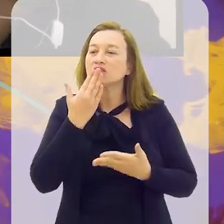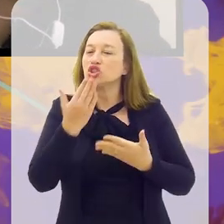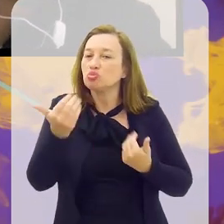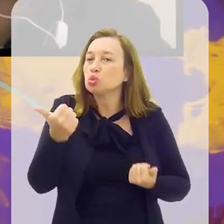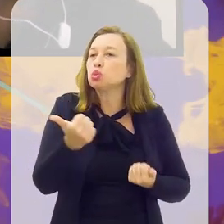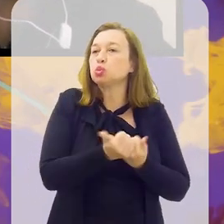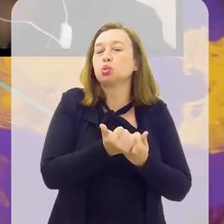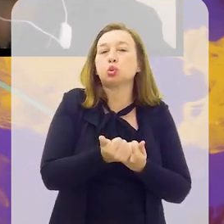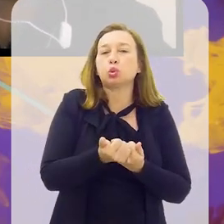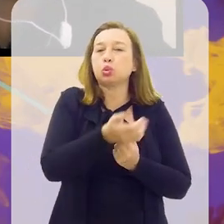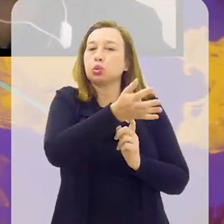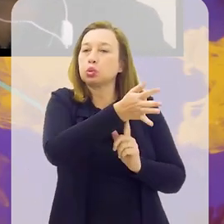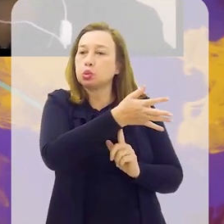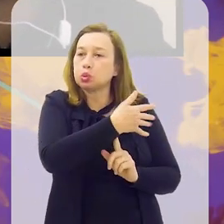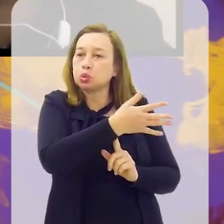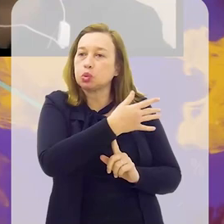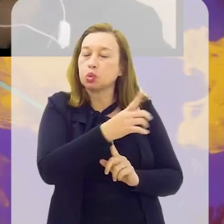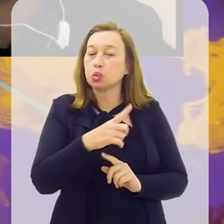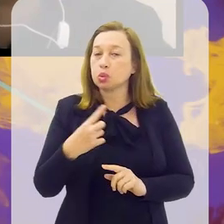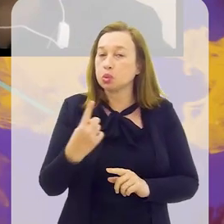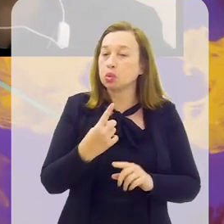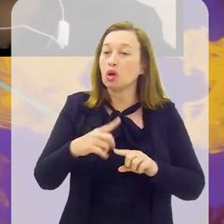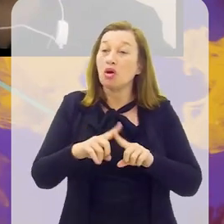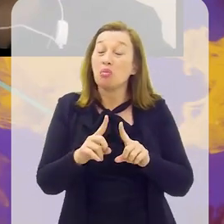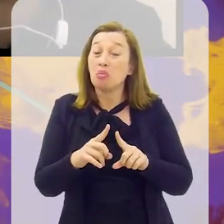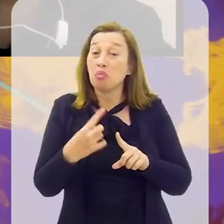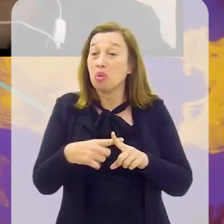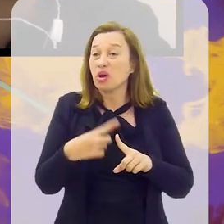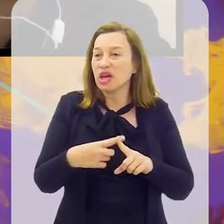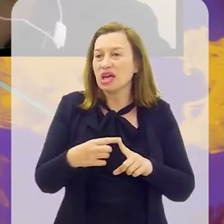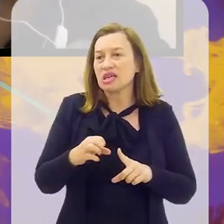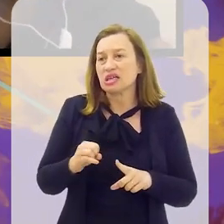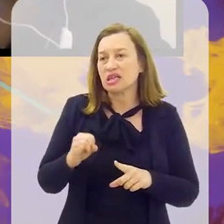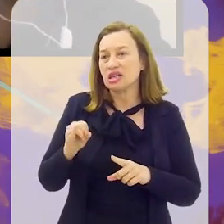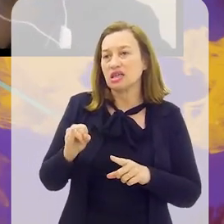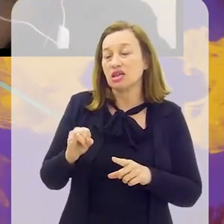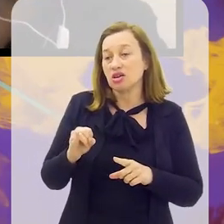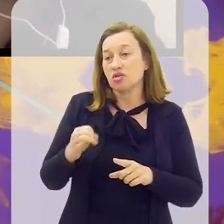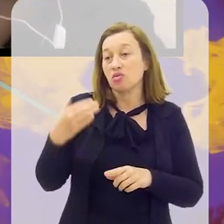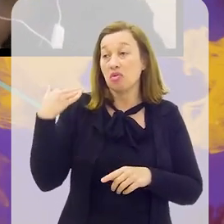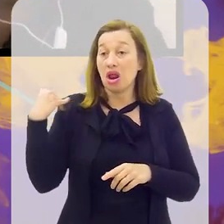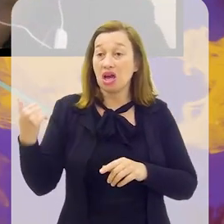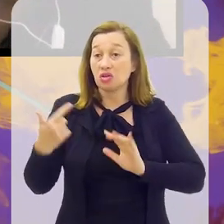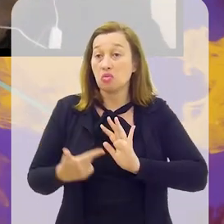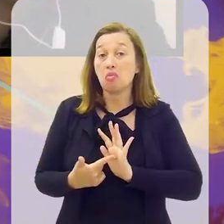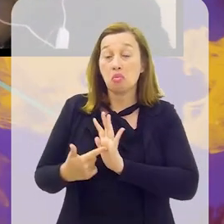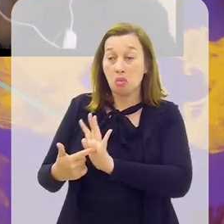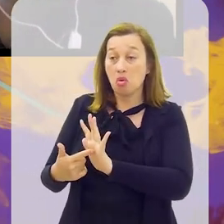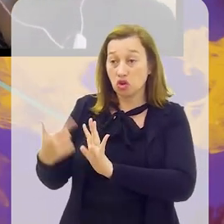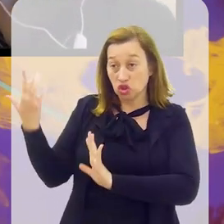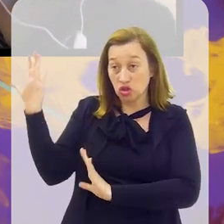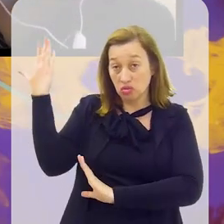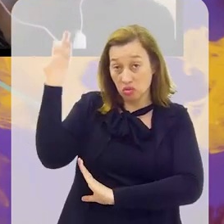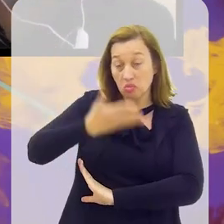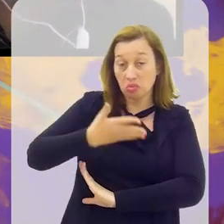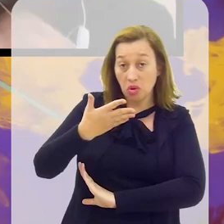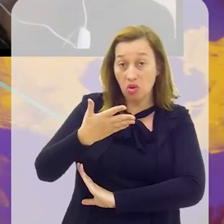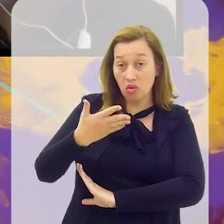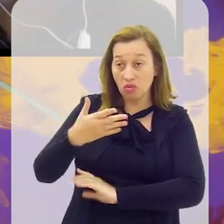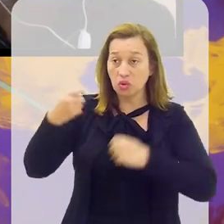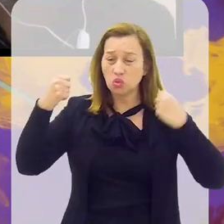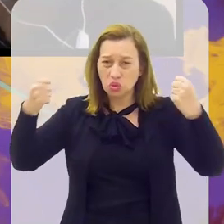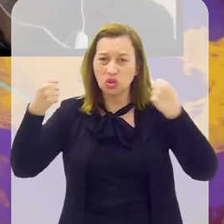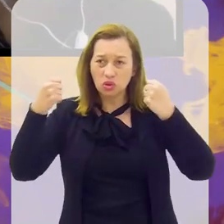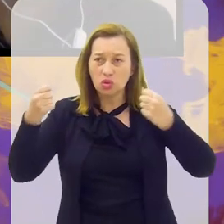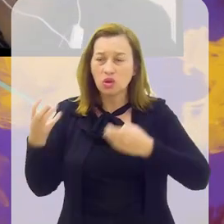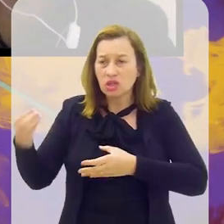desse tipo de aparato tecnológico panótico. Porque se por um lado, evidentemente, ele permite a identificação de